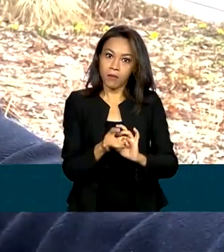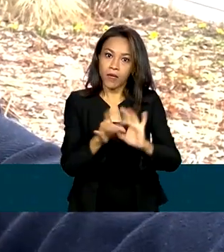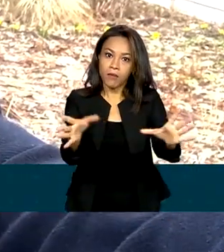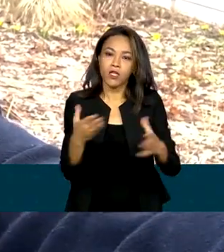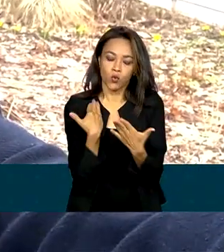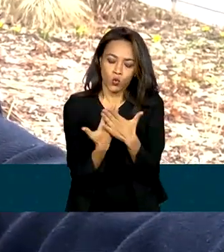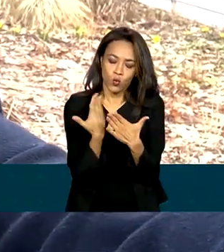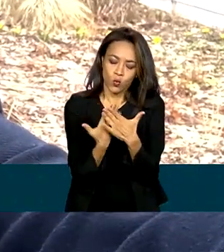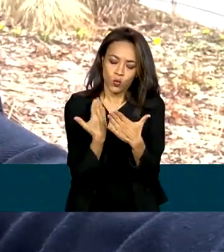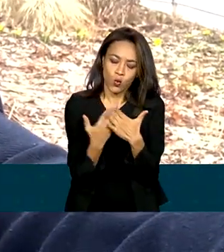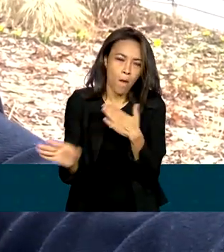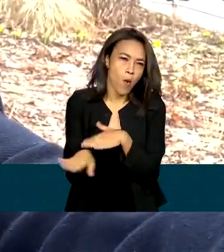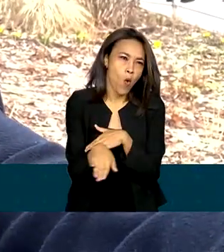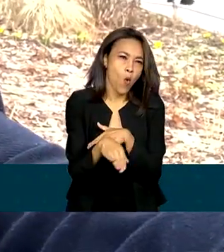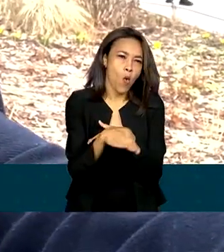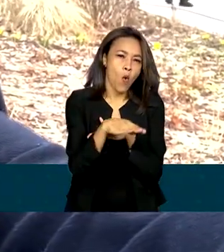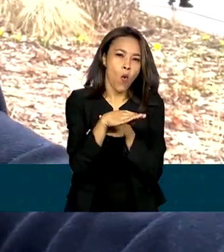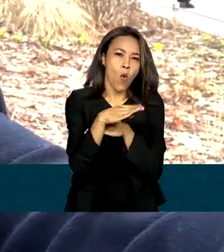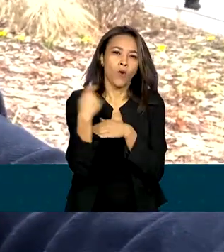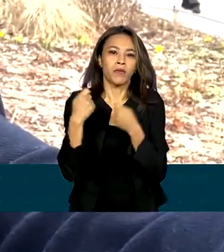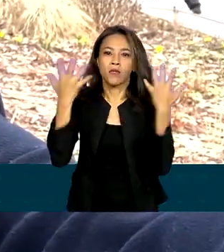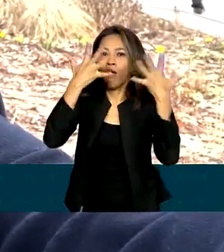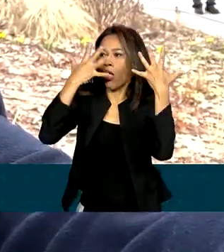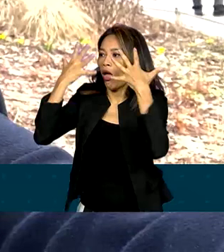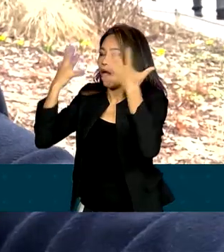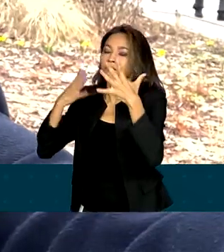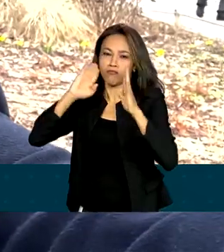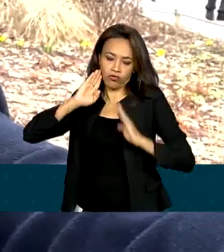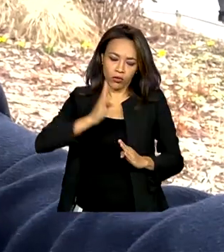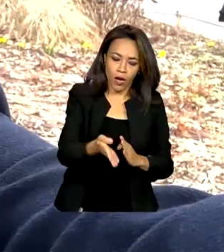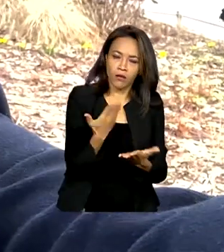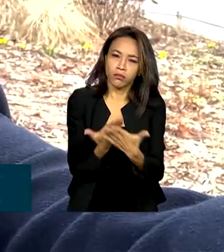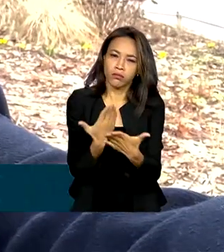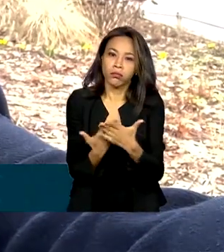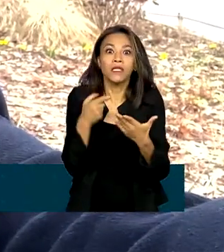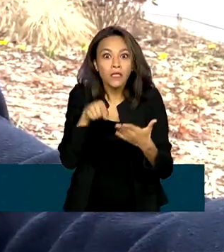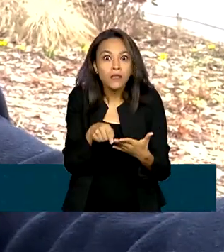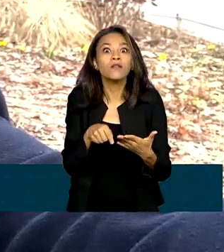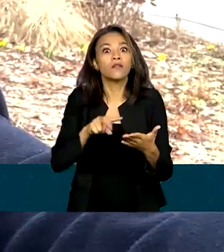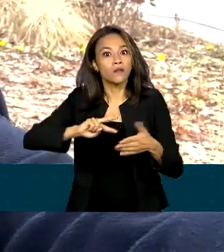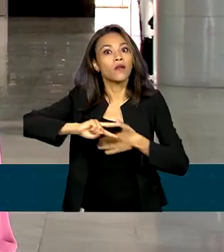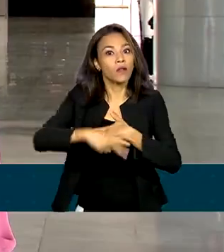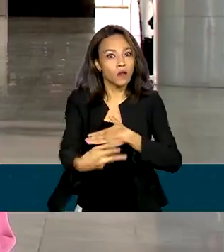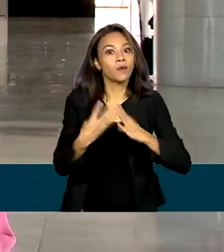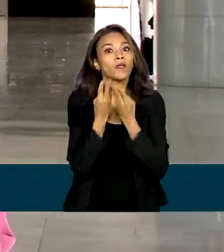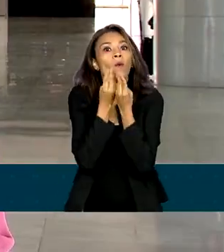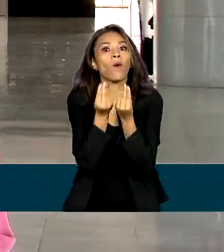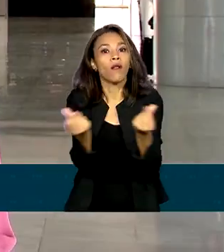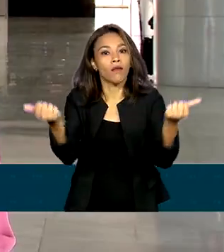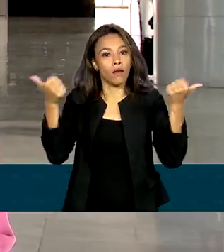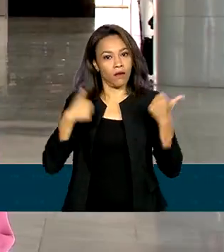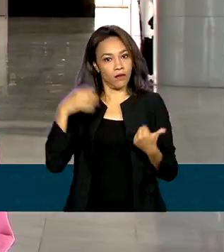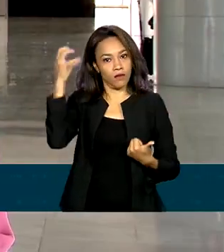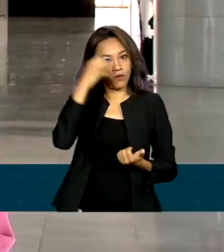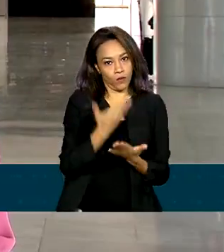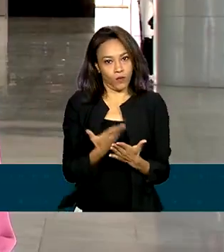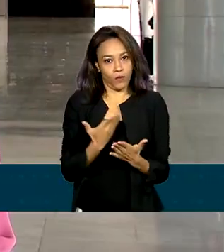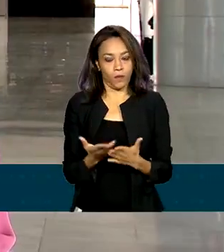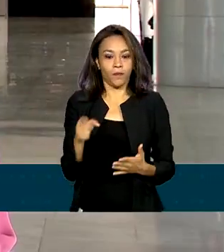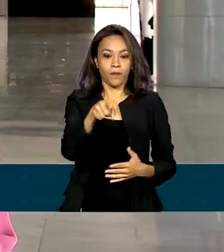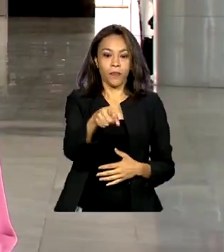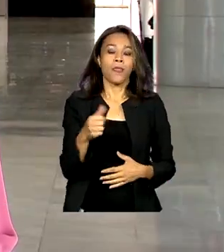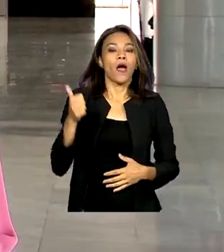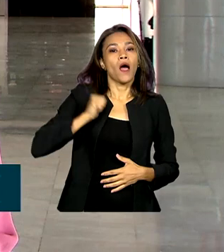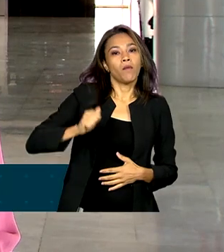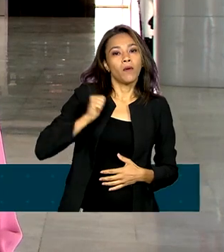uma maior segurança e que reflete na qualidade dos estudos desenvolvidos. A bolsa permanência,